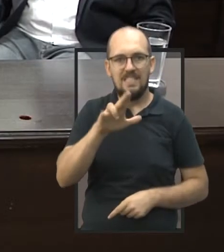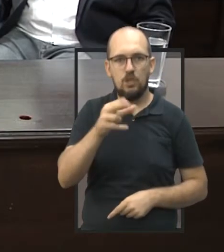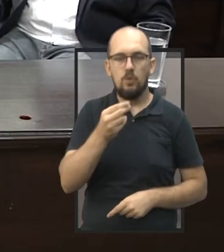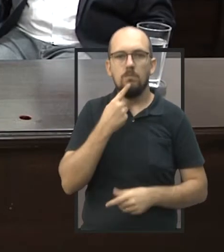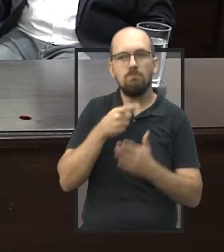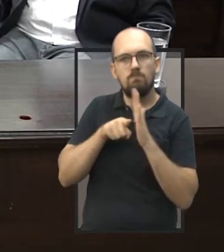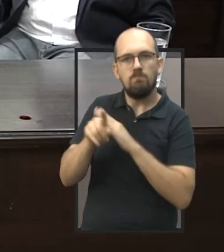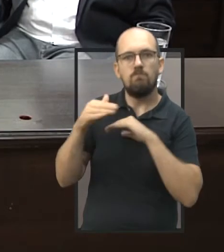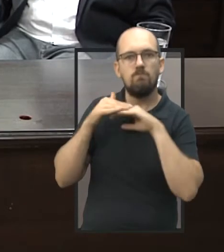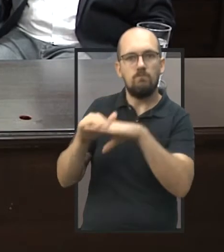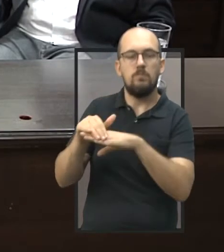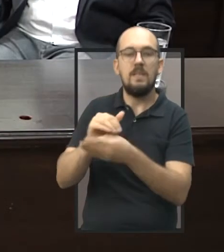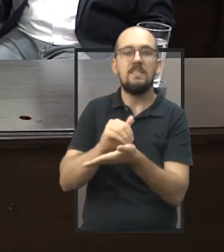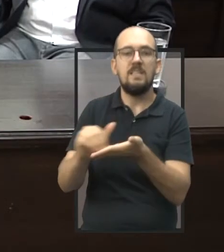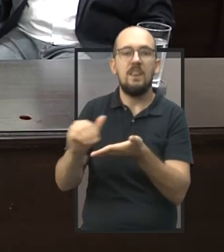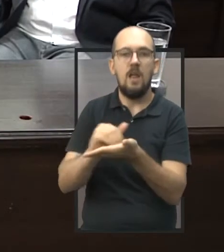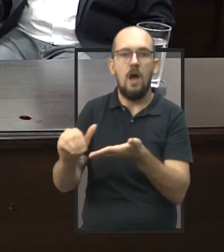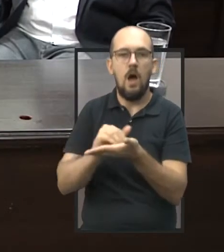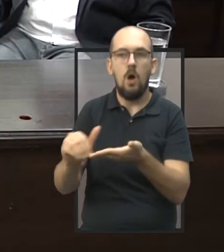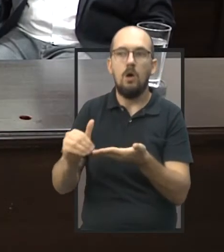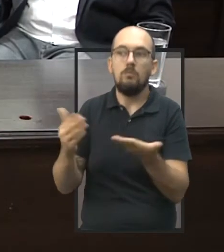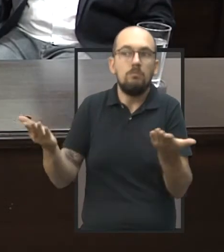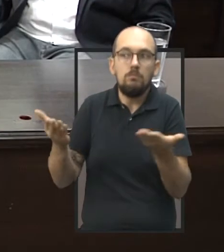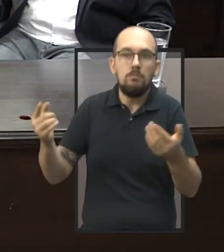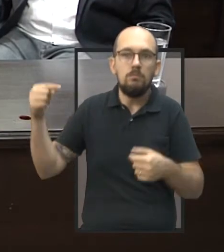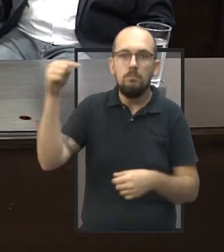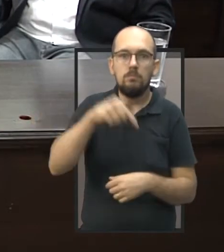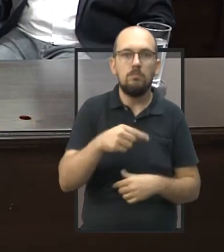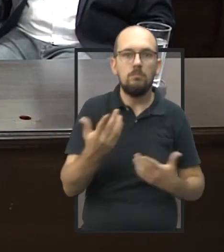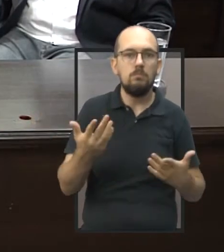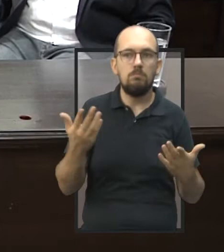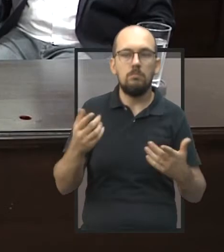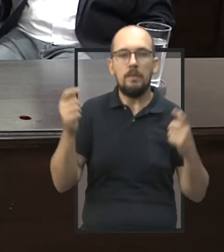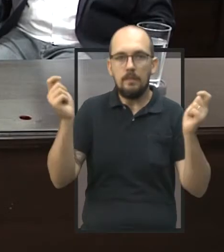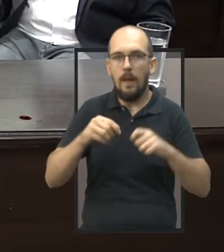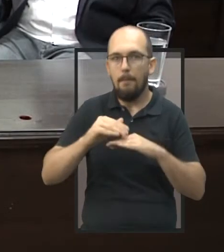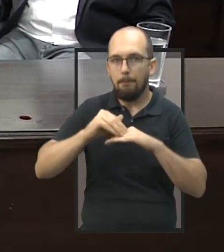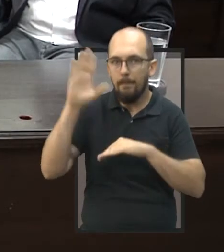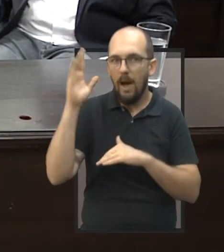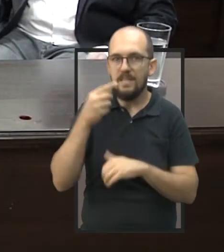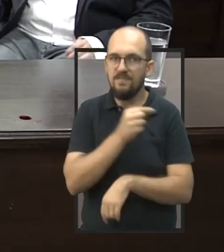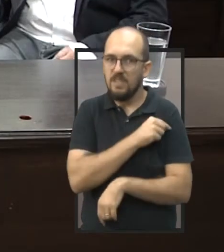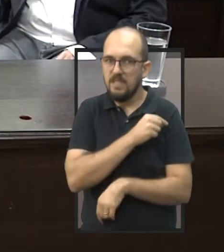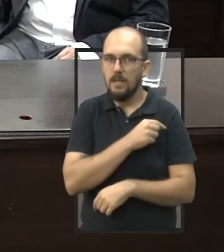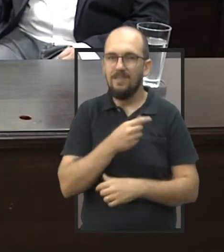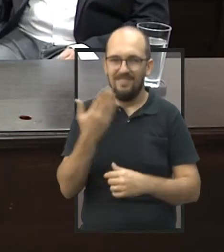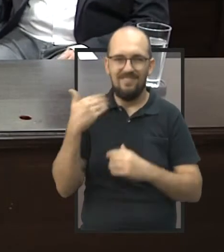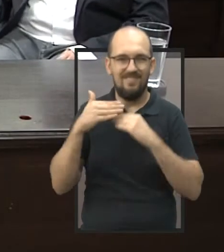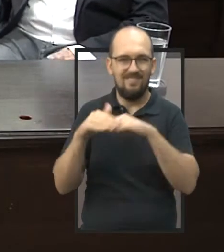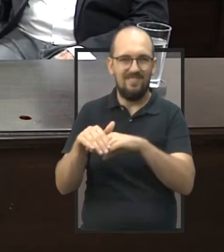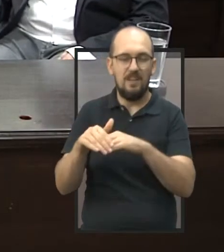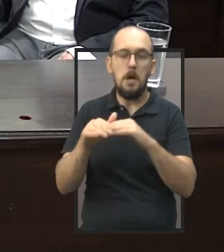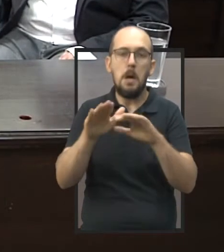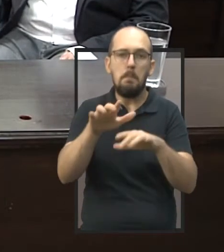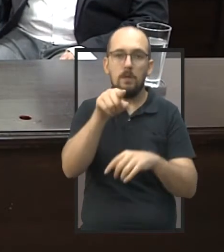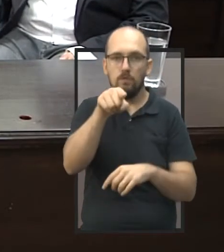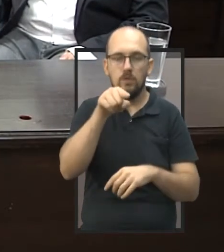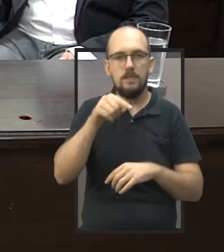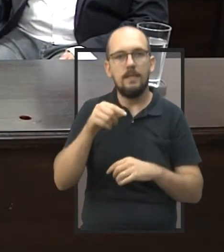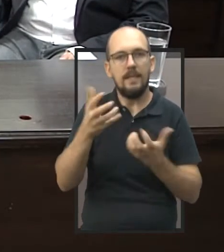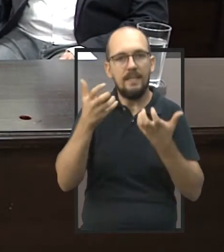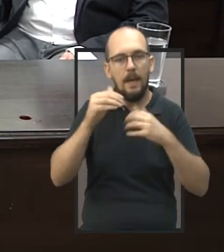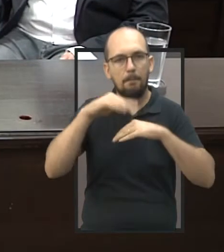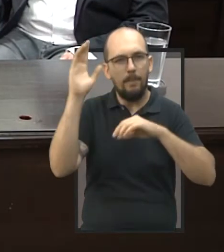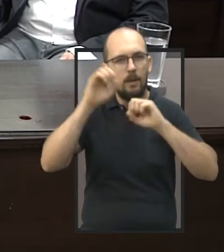secretário estadual quando ele esteve aqui de saúde sobre a possibilidade de se encaminhar mais vacinas. Mas além disso, você também quer